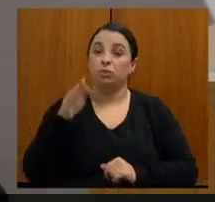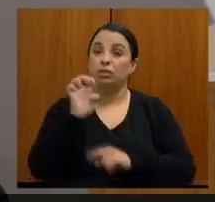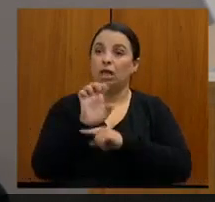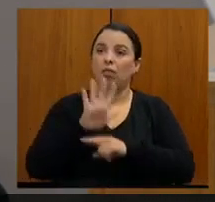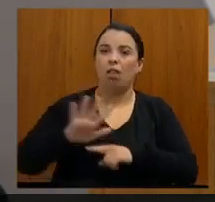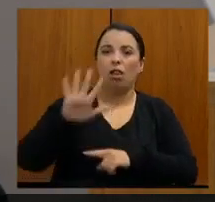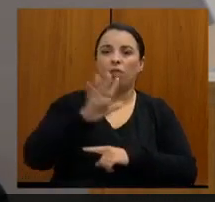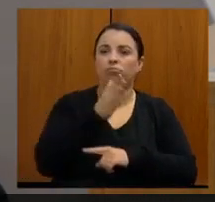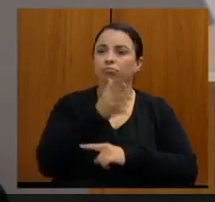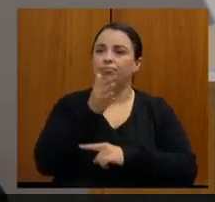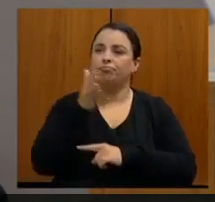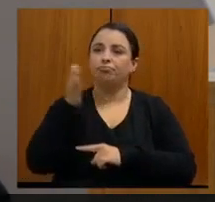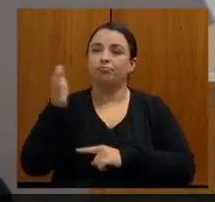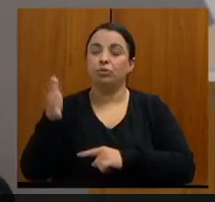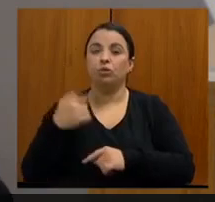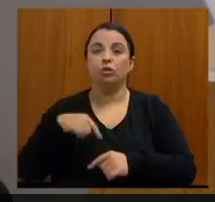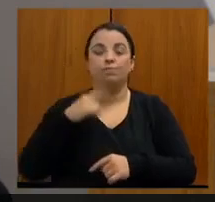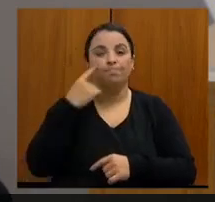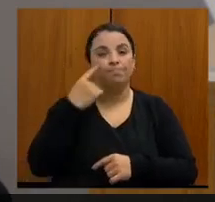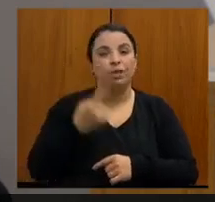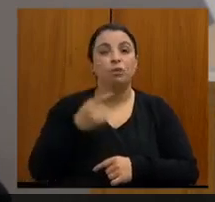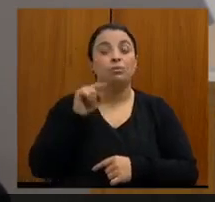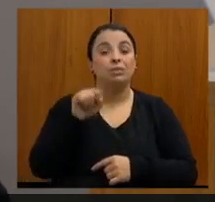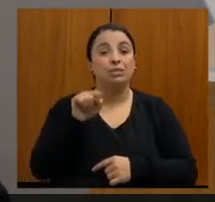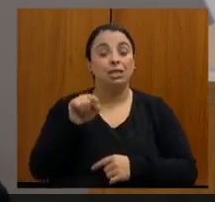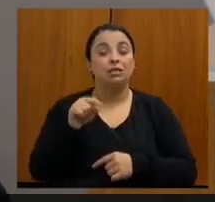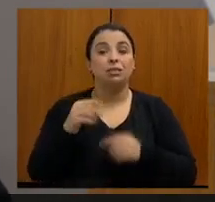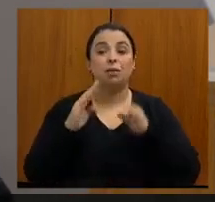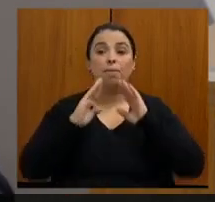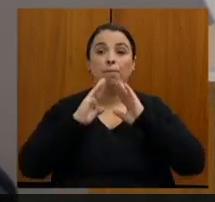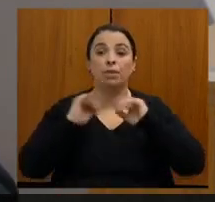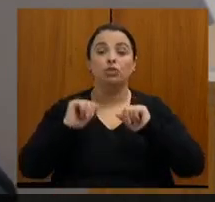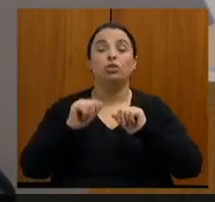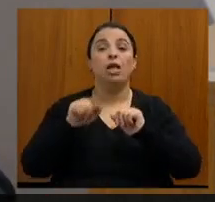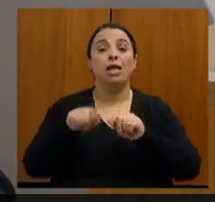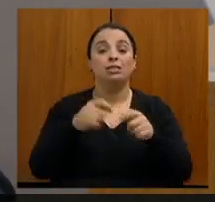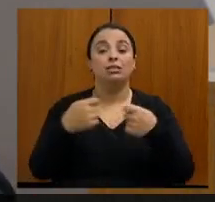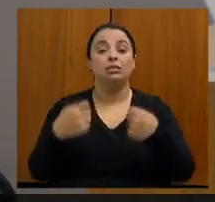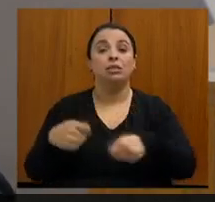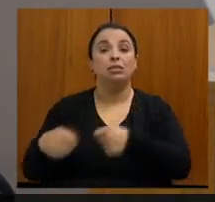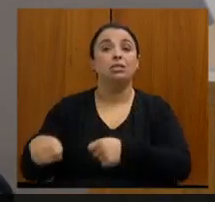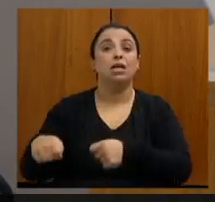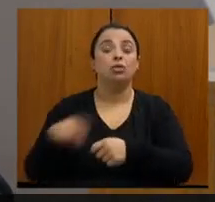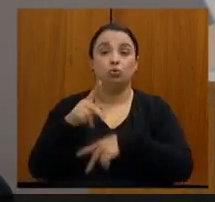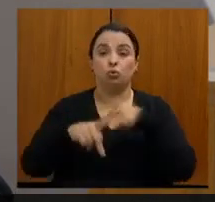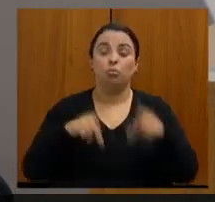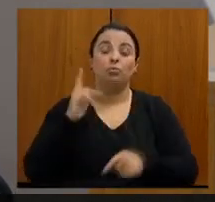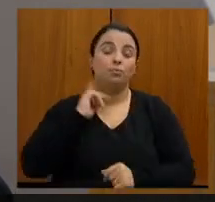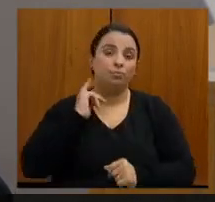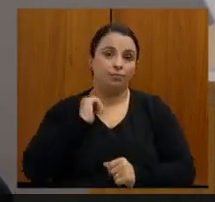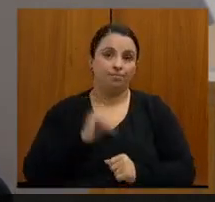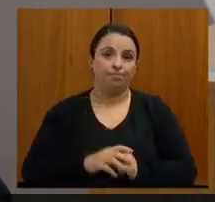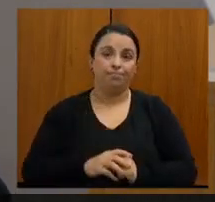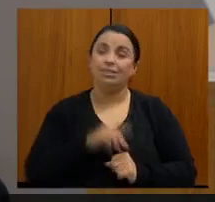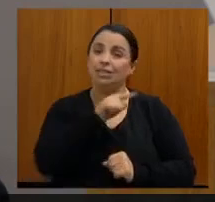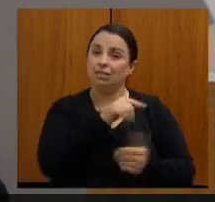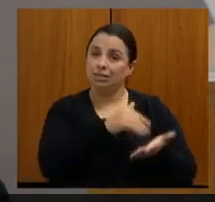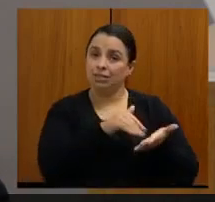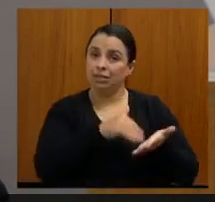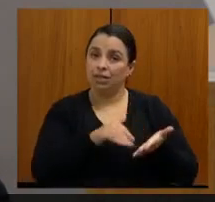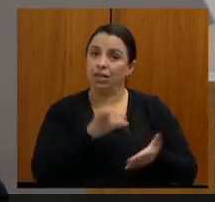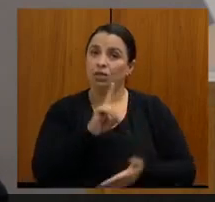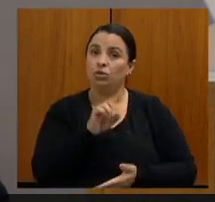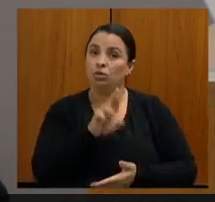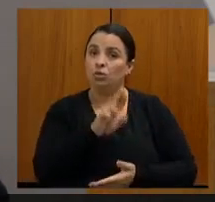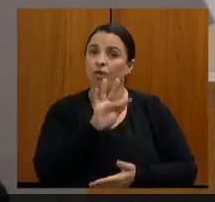absorve esses pleitos da população mineira. E o nosso secretário, o doutor Fábio, ele também